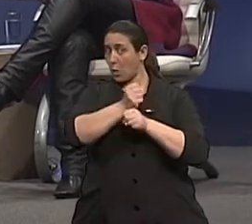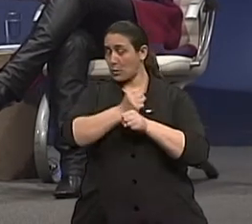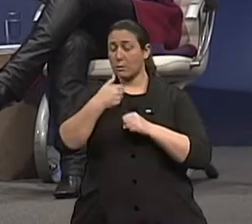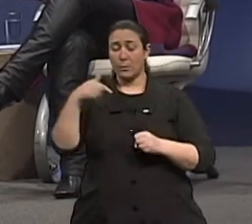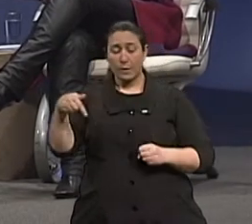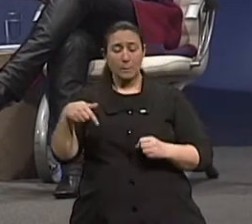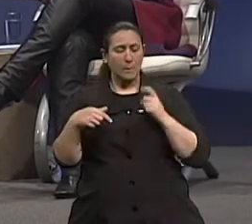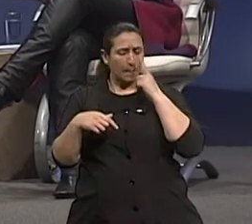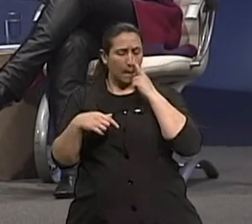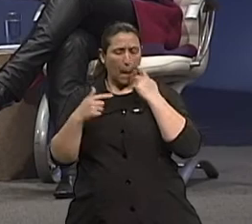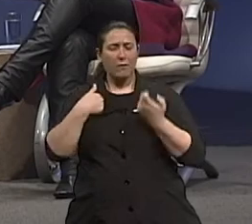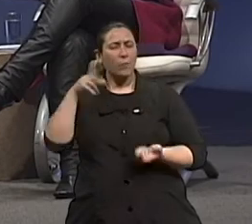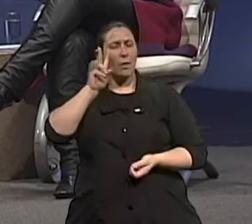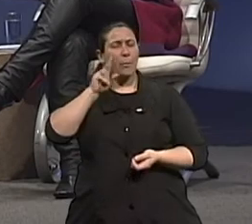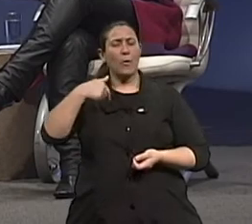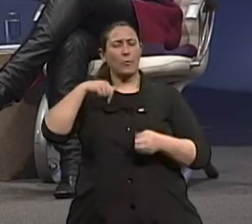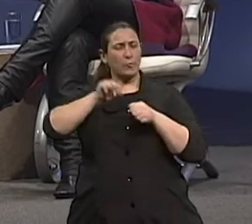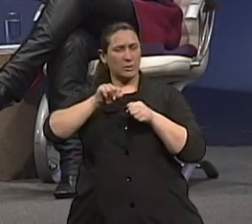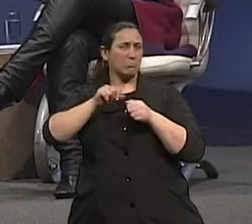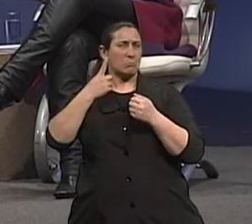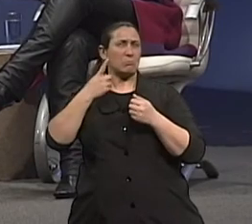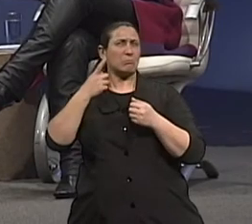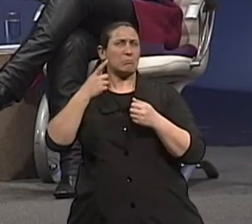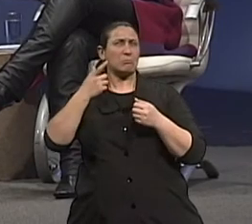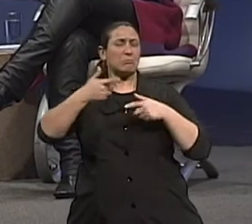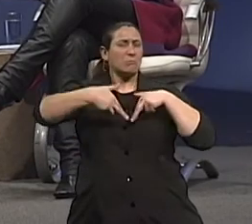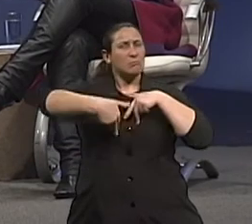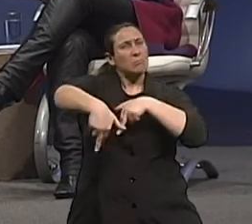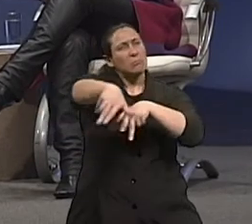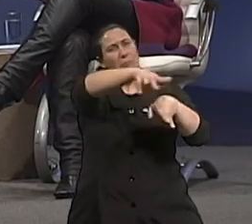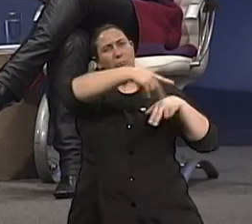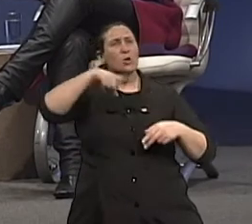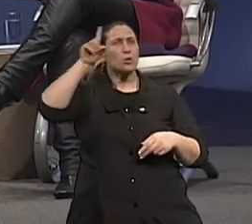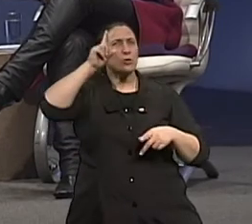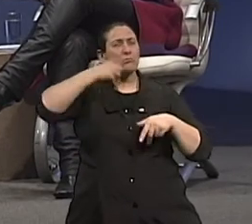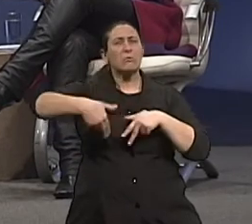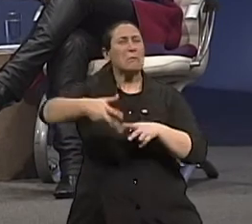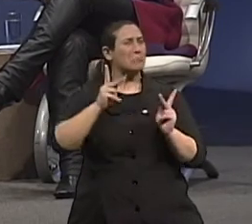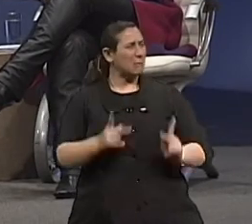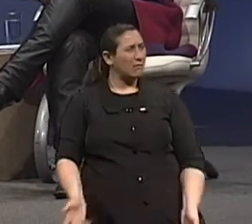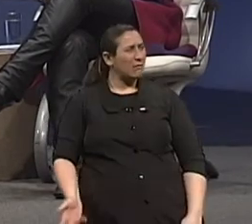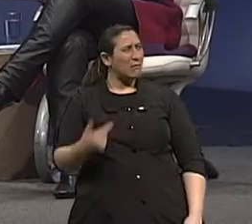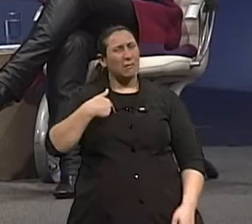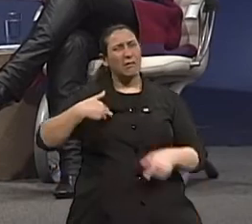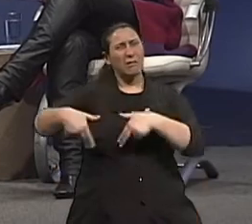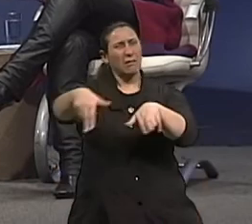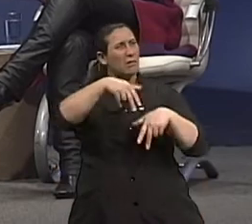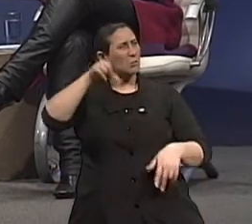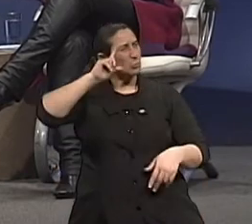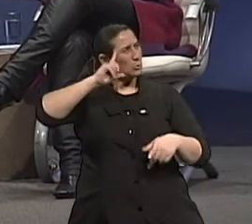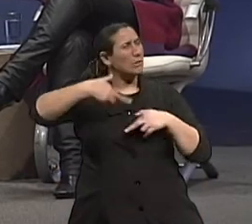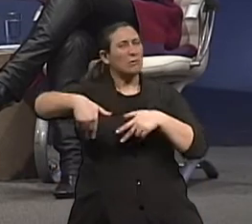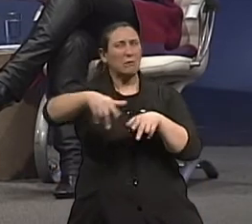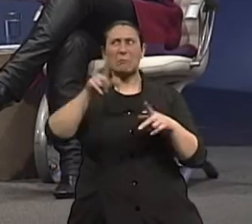vê prescrevia um programa de exercício, no mínimo uma caminhada diária, pessoas, mas o eu vou fazer caminhando na rua, né? O que vão